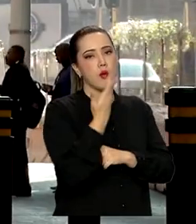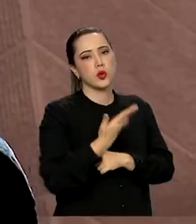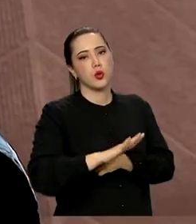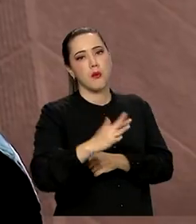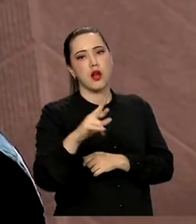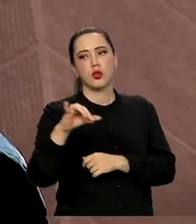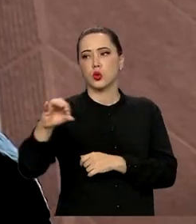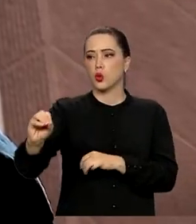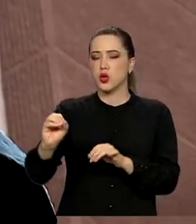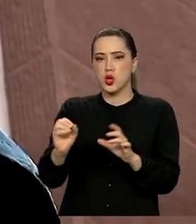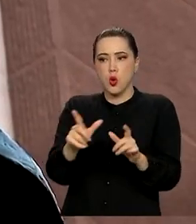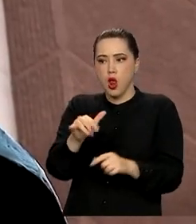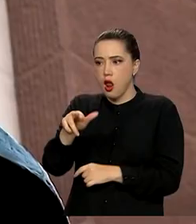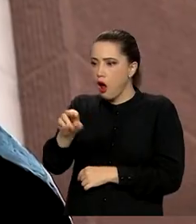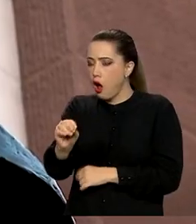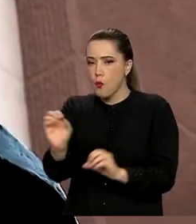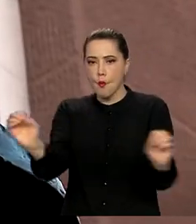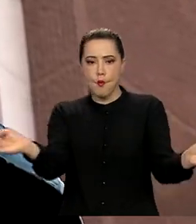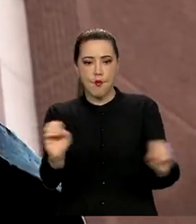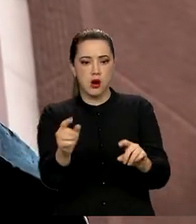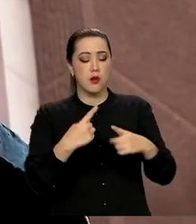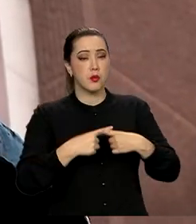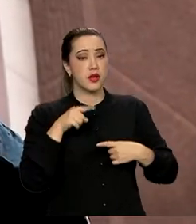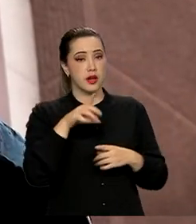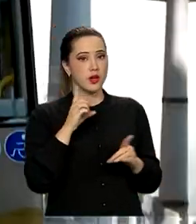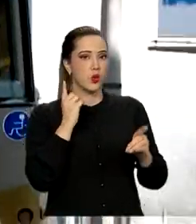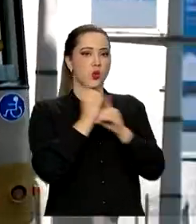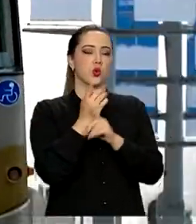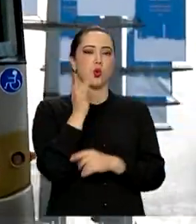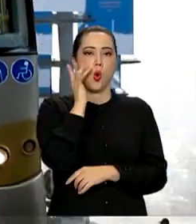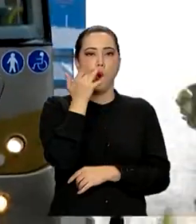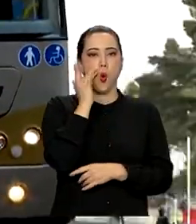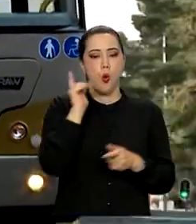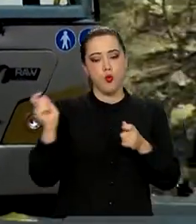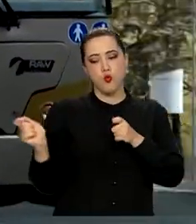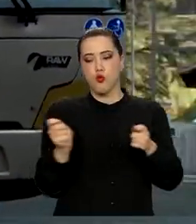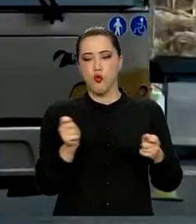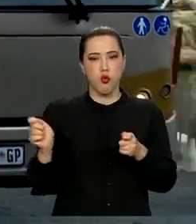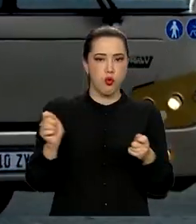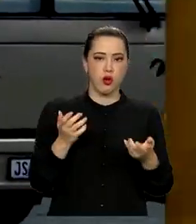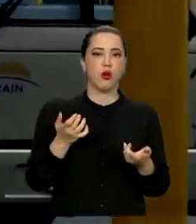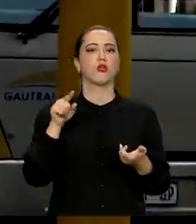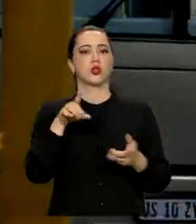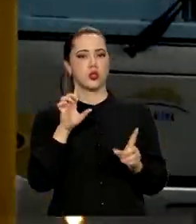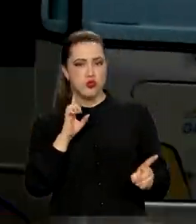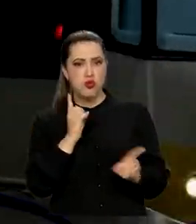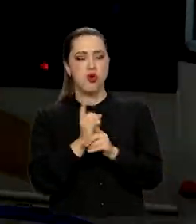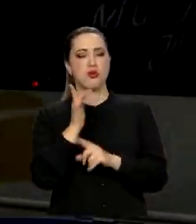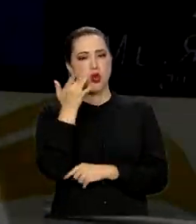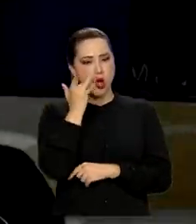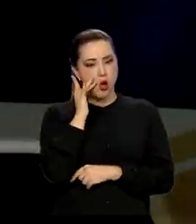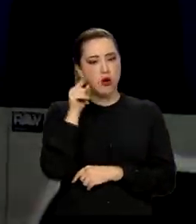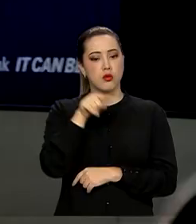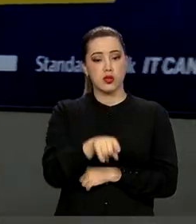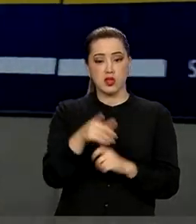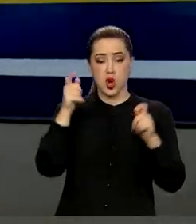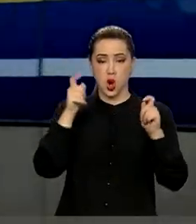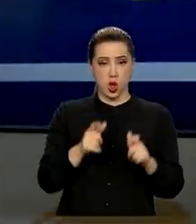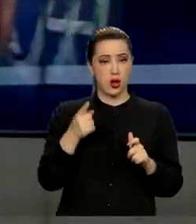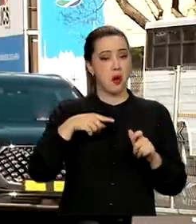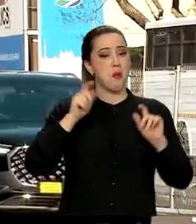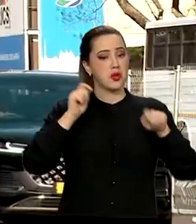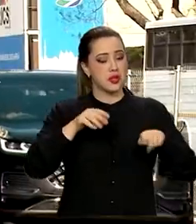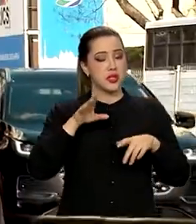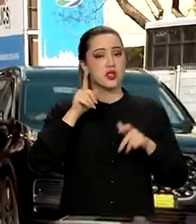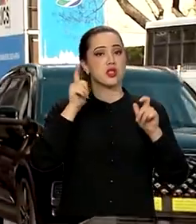de um rio ou de um lago. Isso porque aqui se descobriu ouro, muito ouro. Com a história que tem, é Joanesburgo que poderia ter